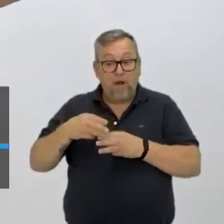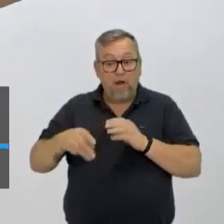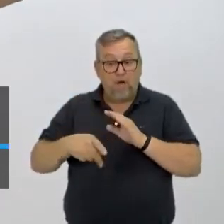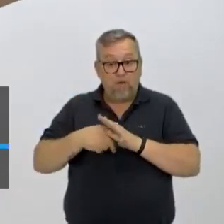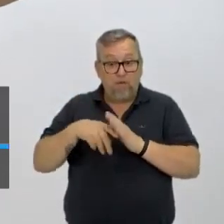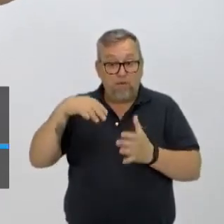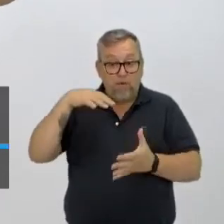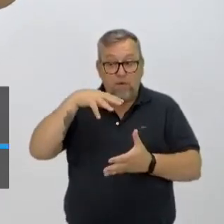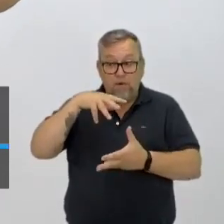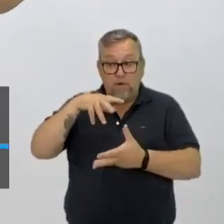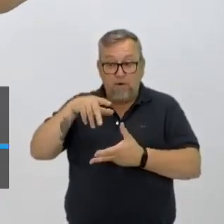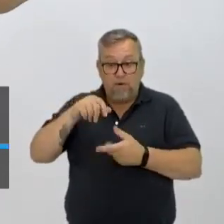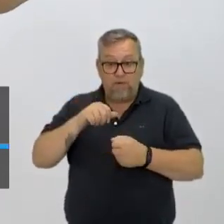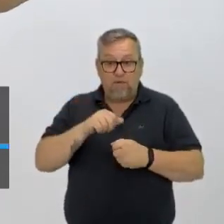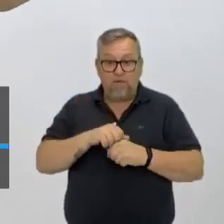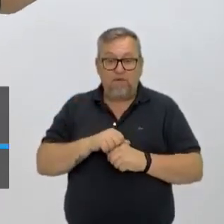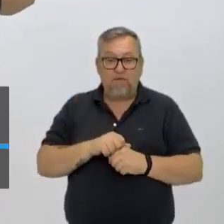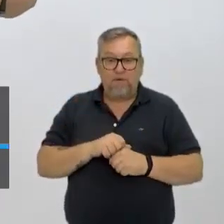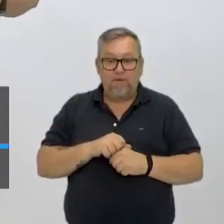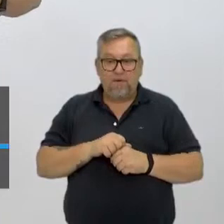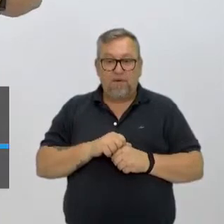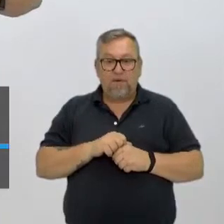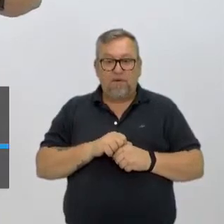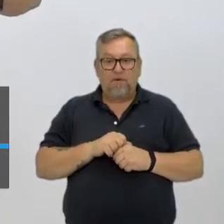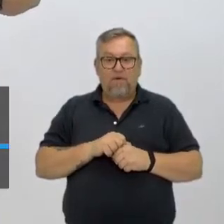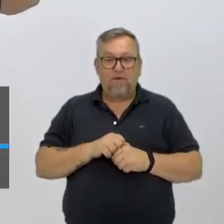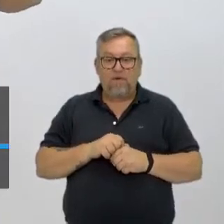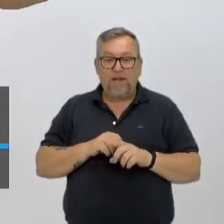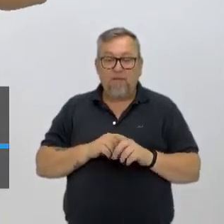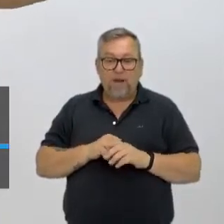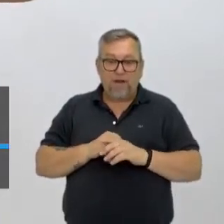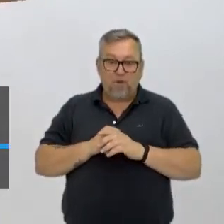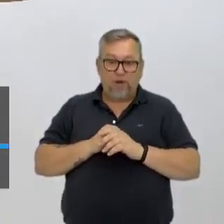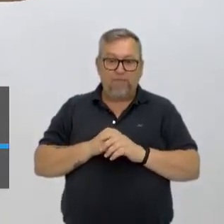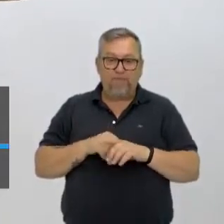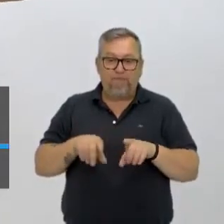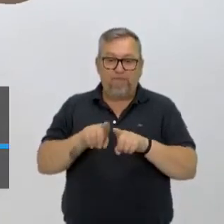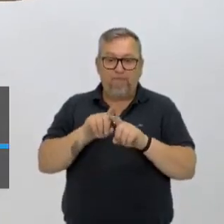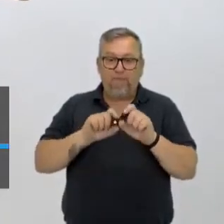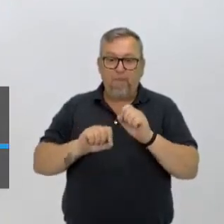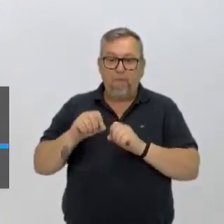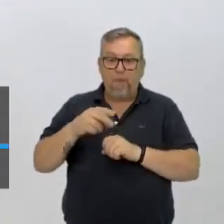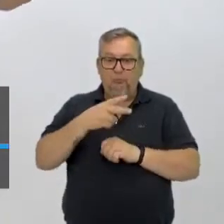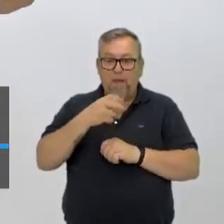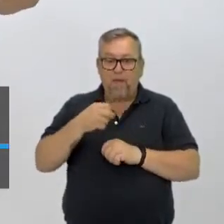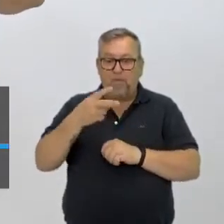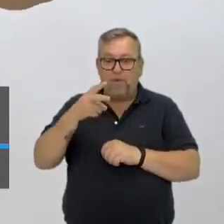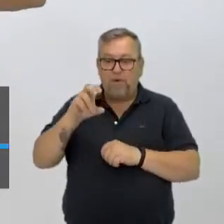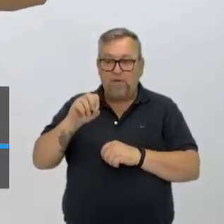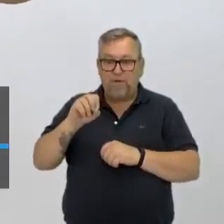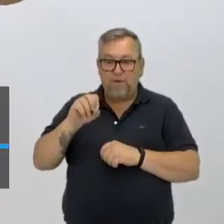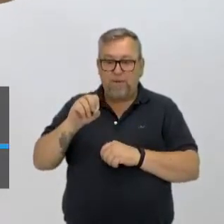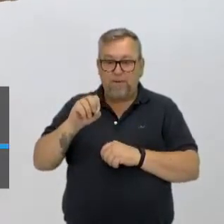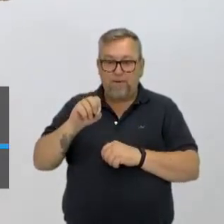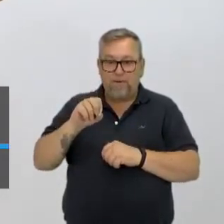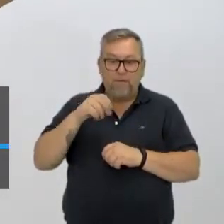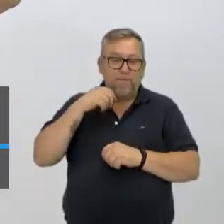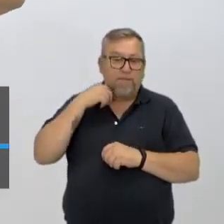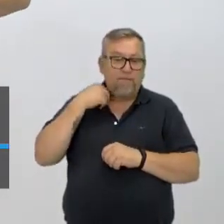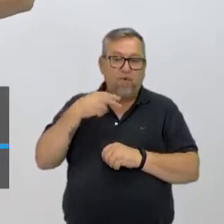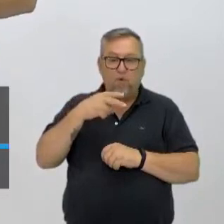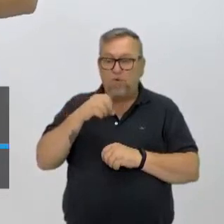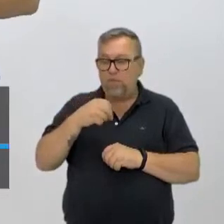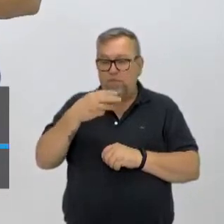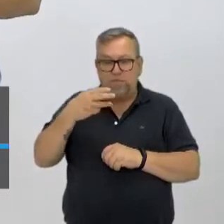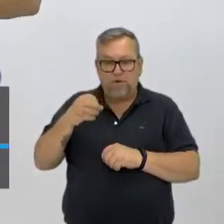a expectativa. Então, você imagina, se a gente faz uma medição, e isso até 2050, por exemplo, ou 2030, por